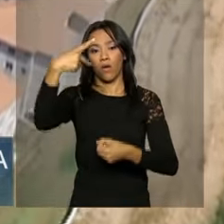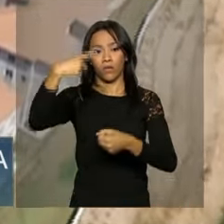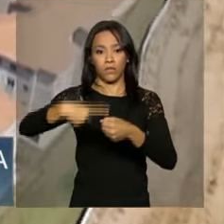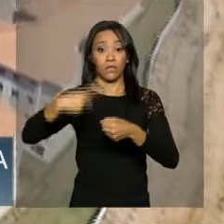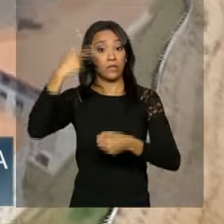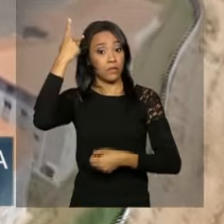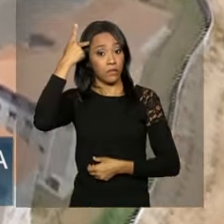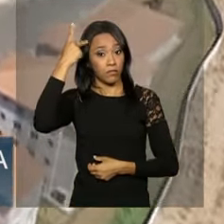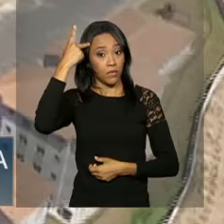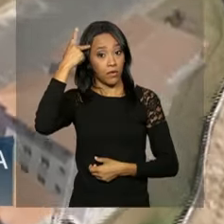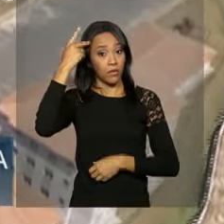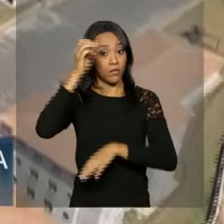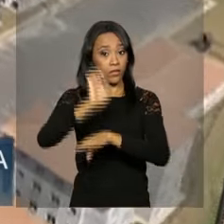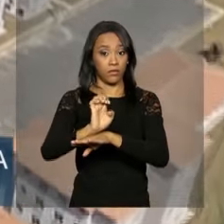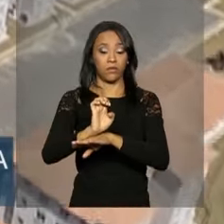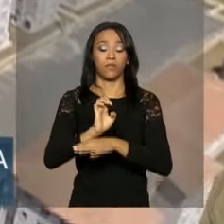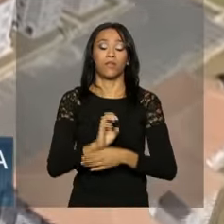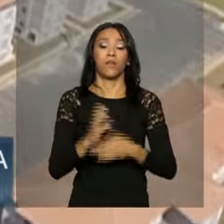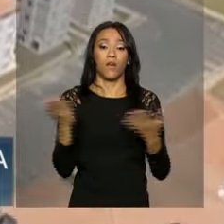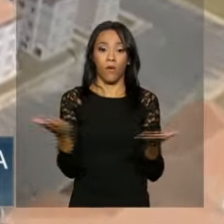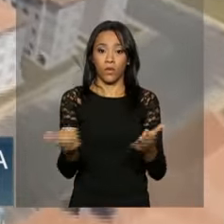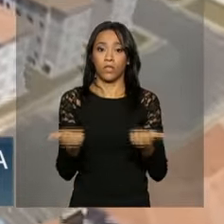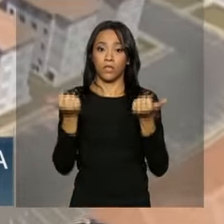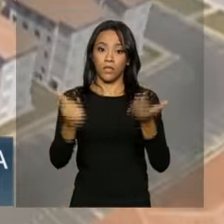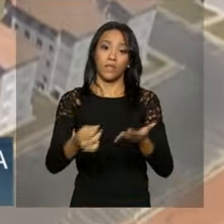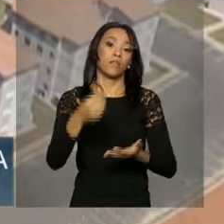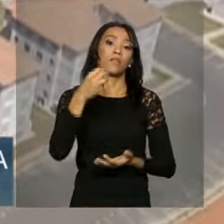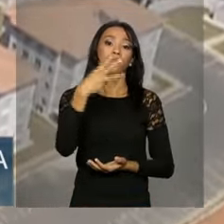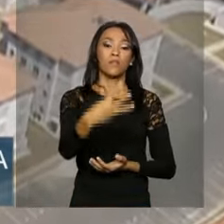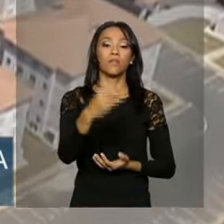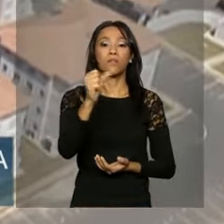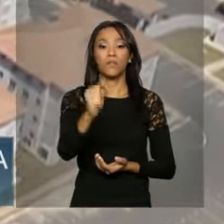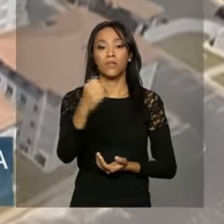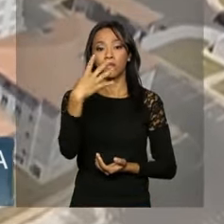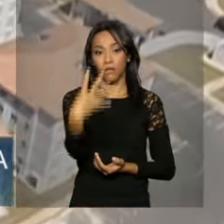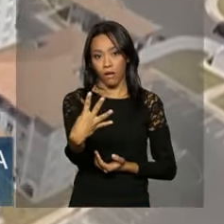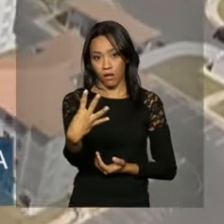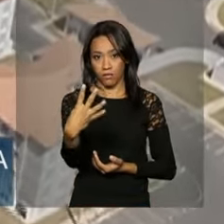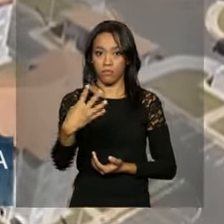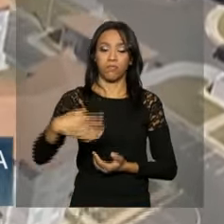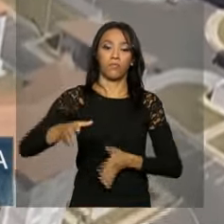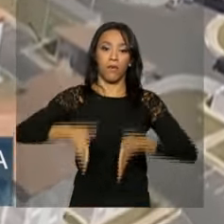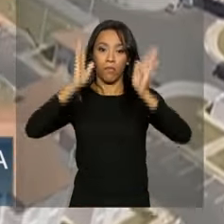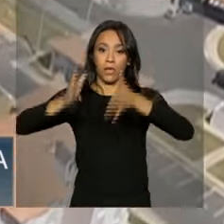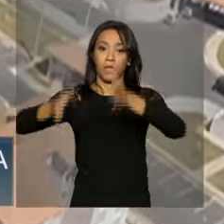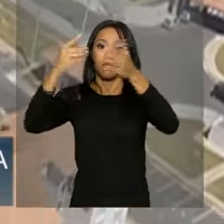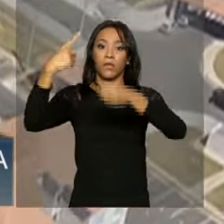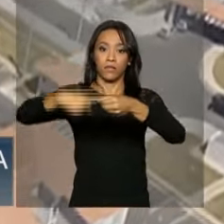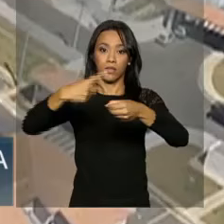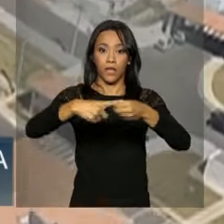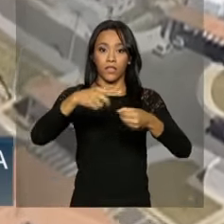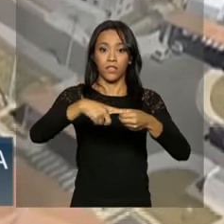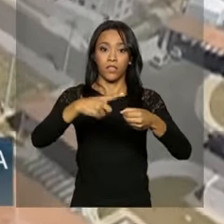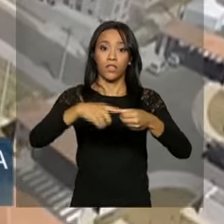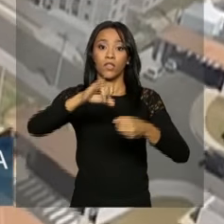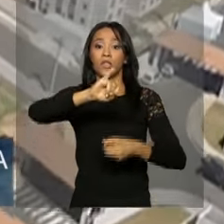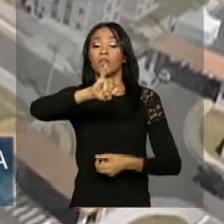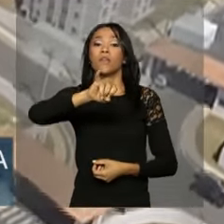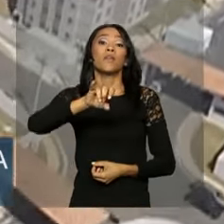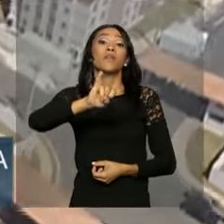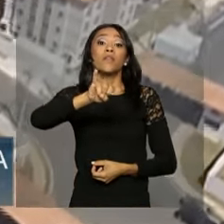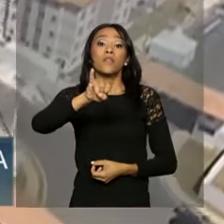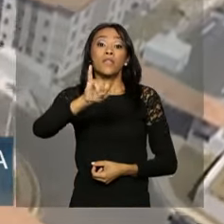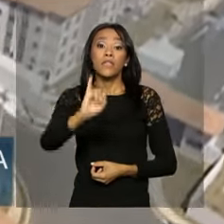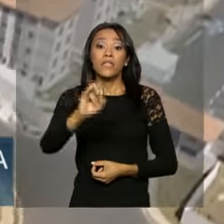serão entregues 384 apartamentos em Jundiaí, no Residencial Novo